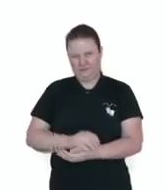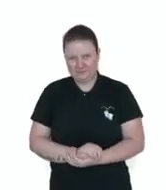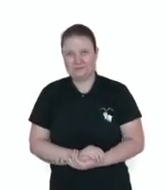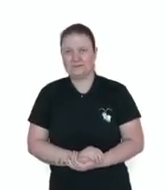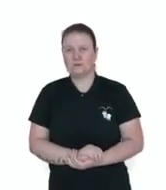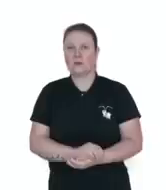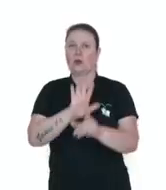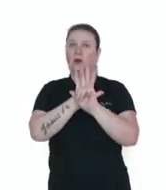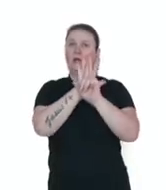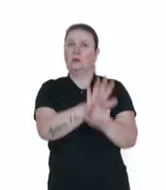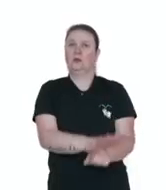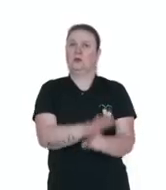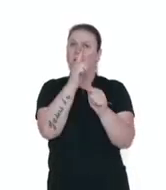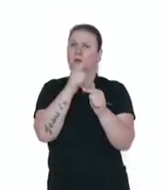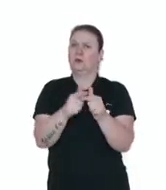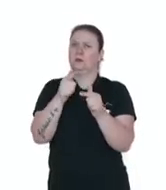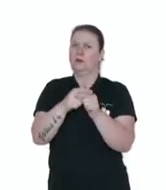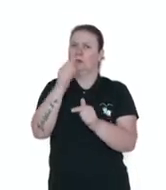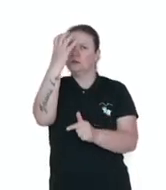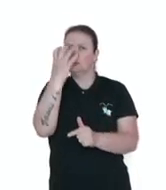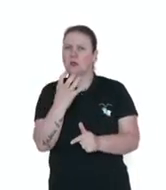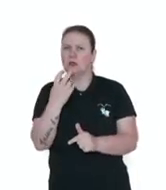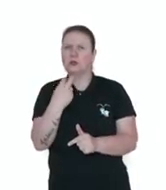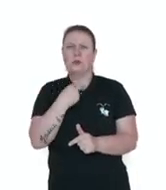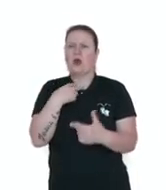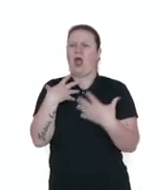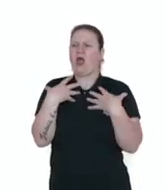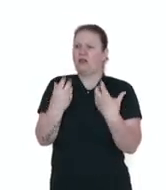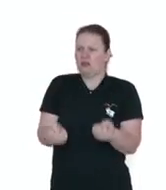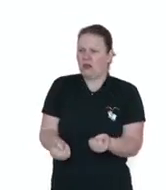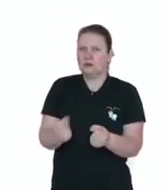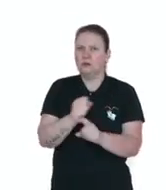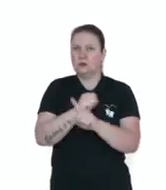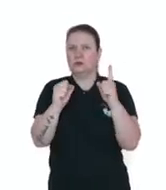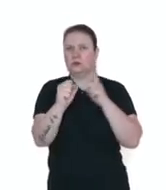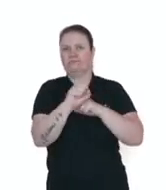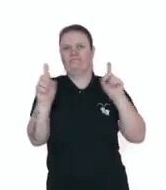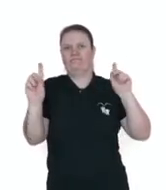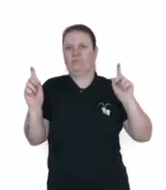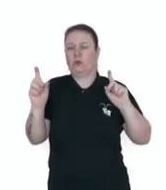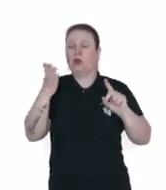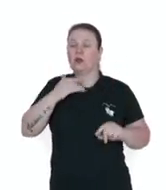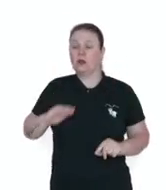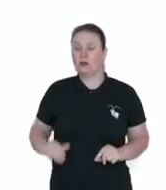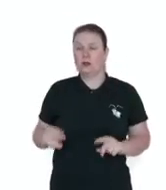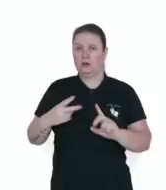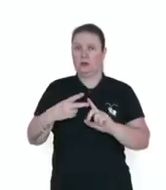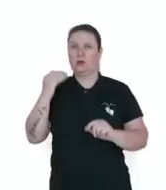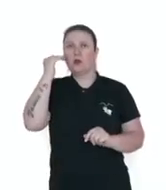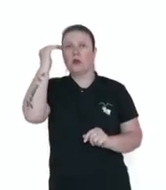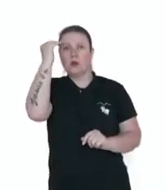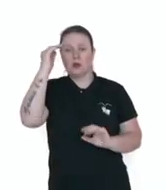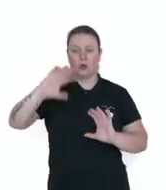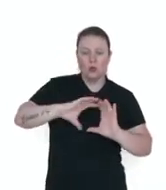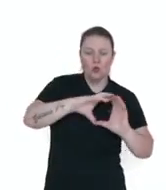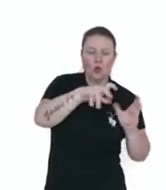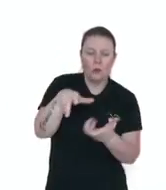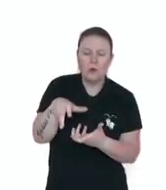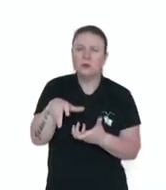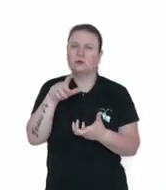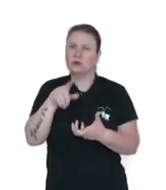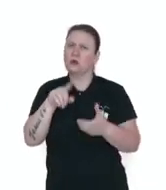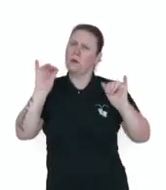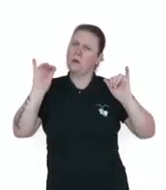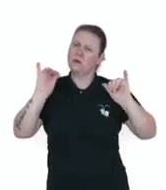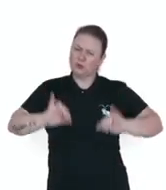problema grave e não pode ser tolerado pela sociedade. Crianças e adolescentes em todo o mundo estão sujeitos a sofrer atos de